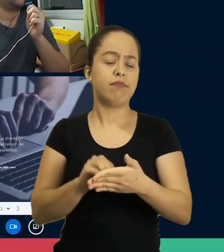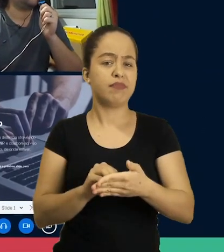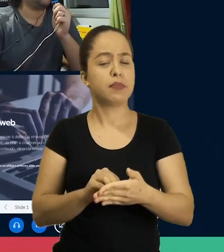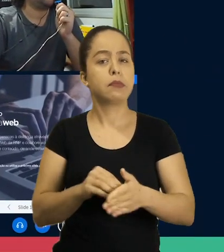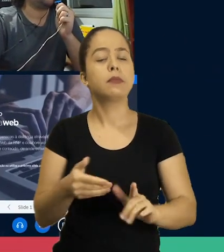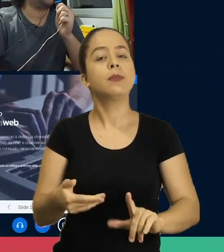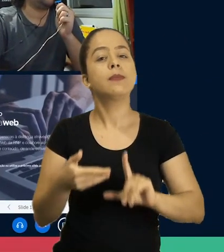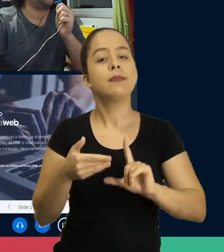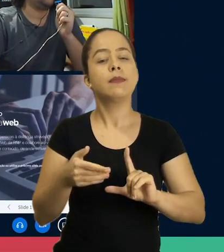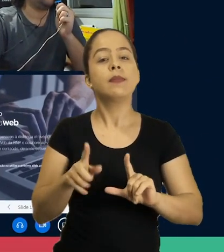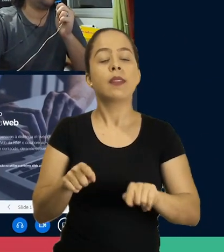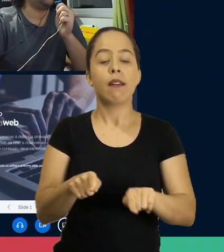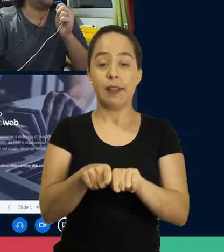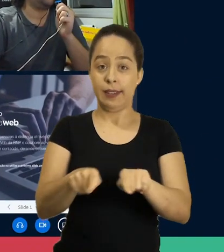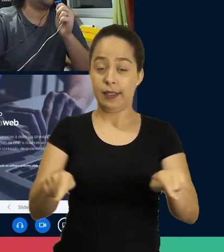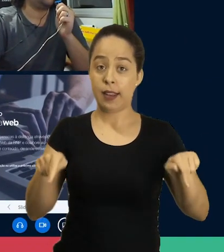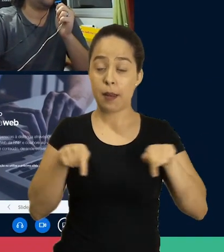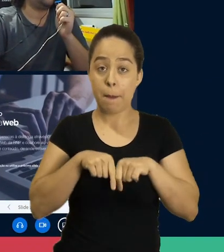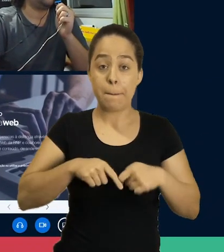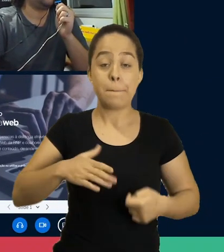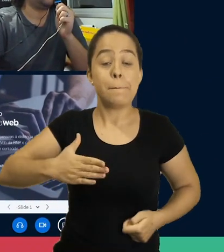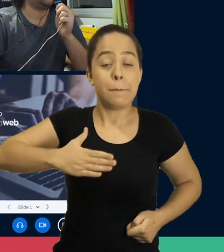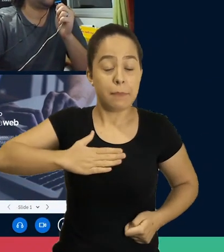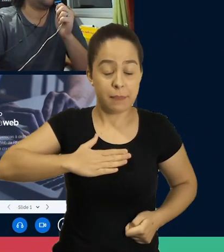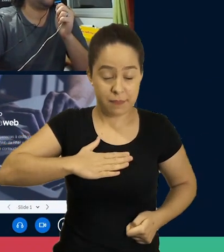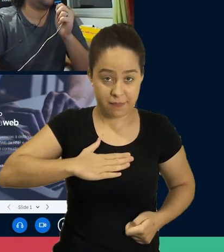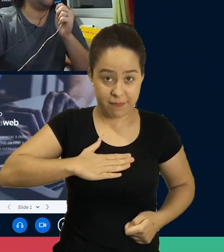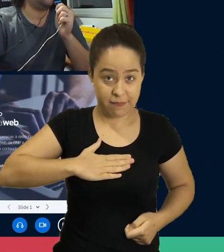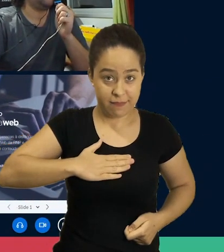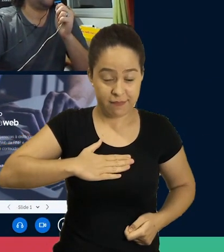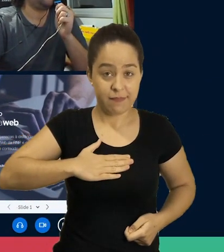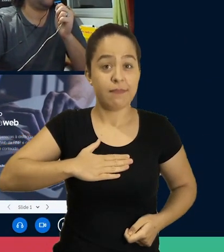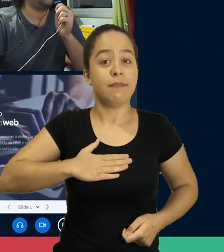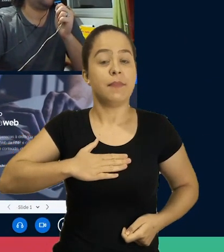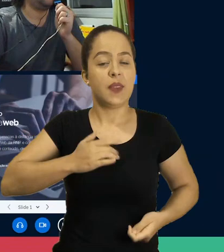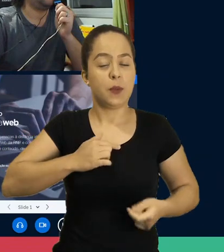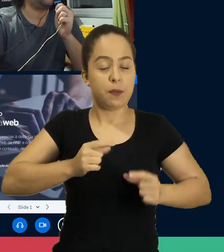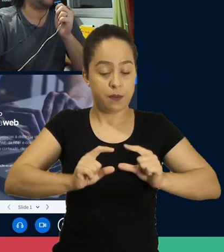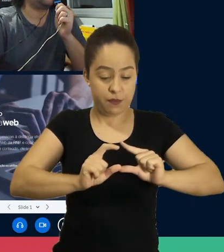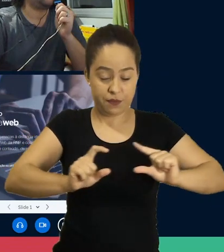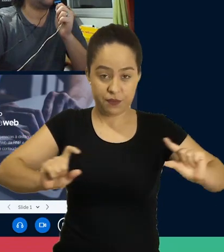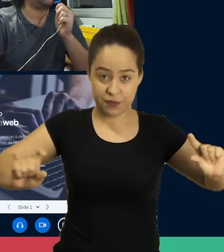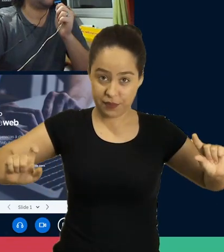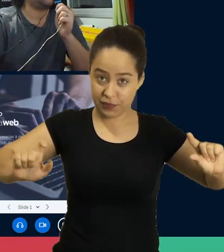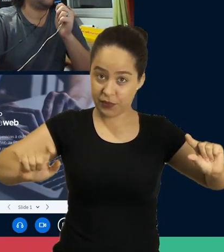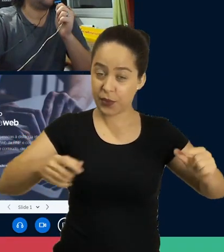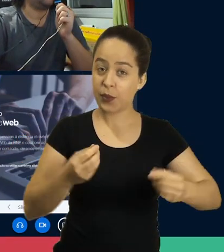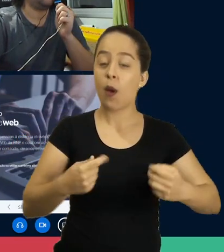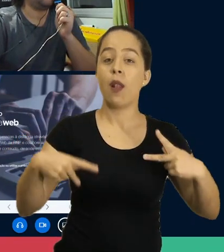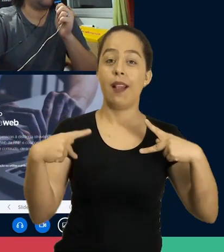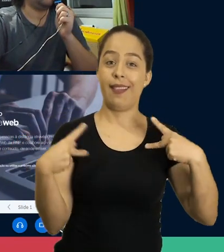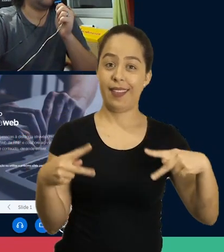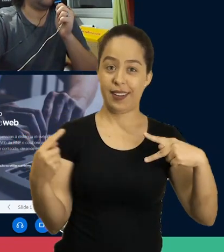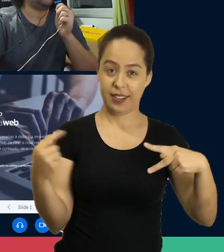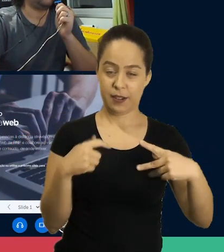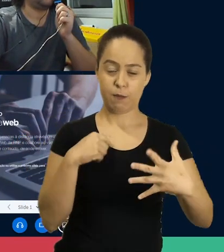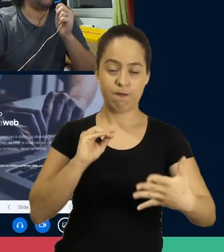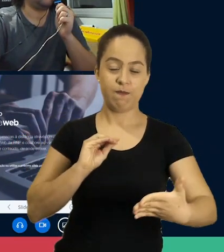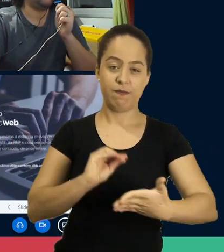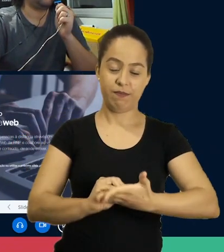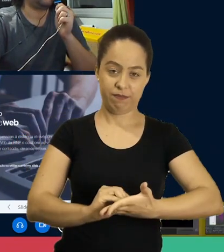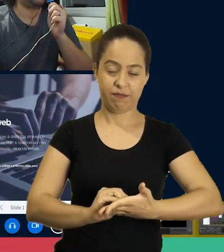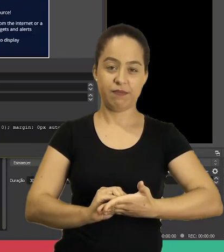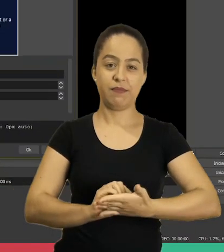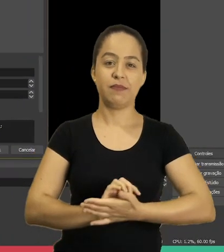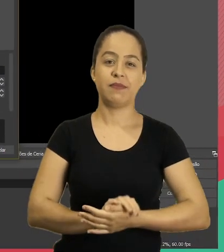No caso aqui eu criei uma webconferência, uma sala de webconferência minha. Vou colocar o endereço aqui